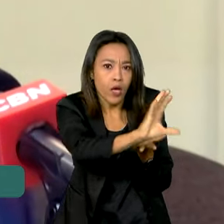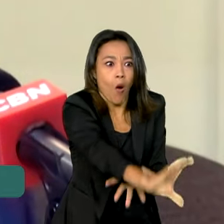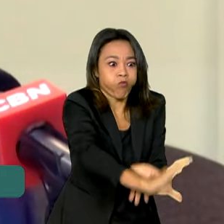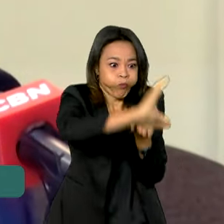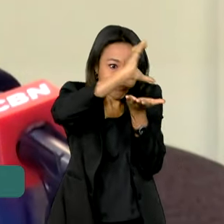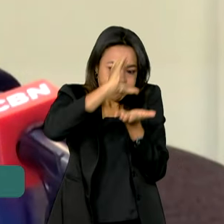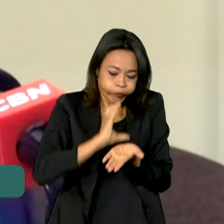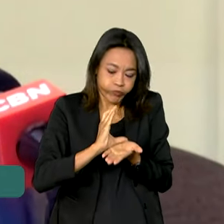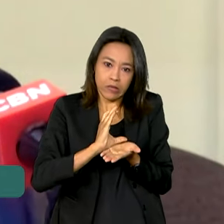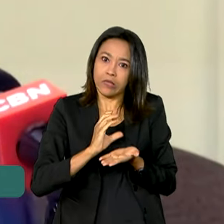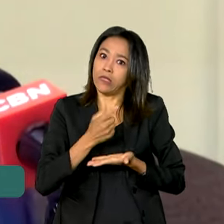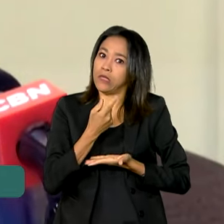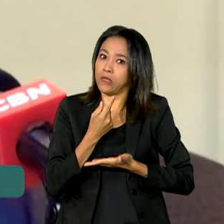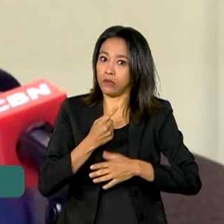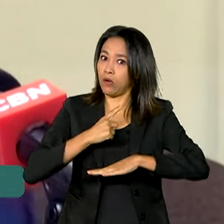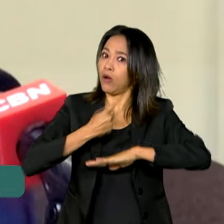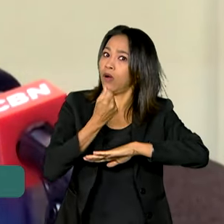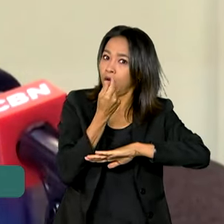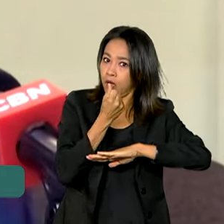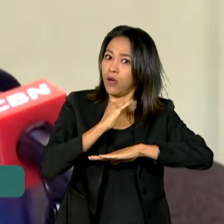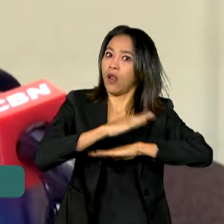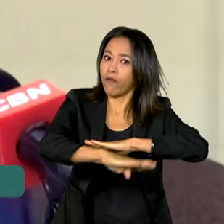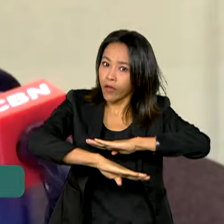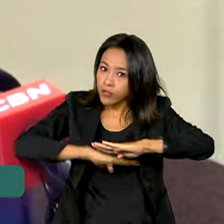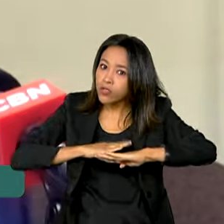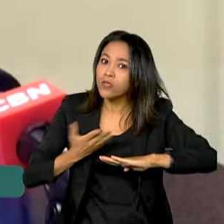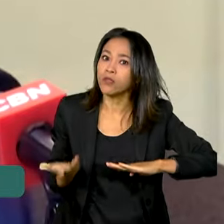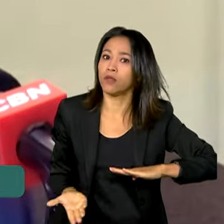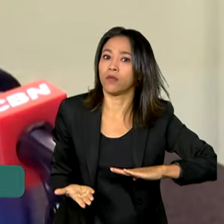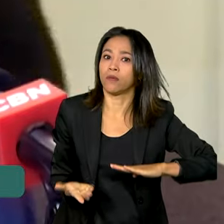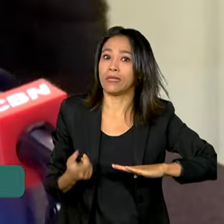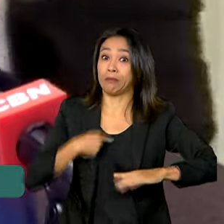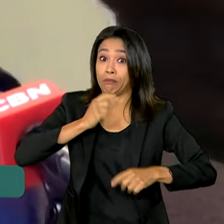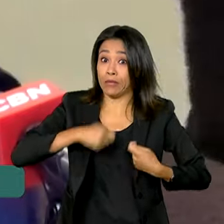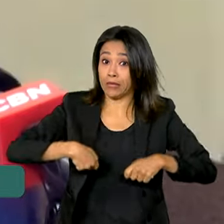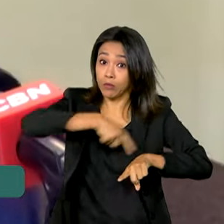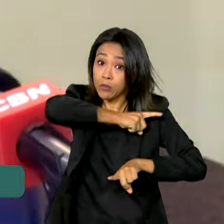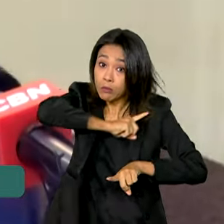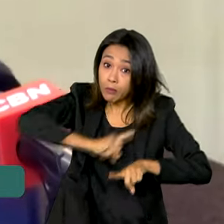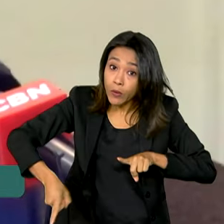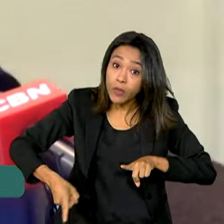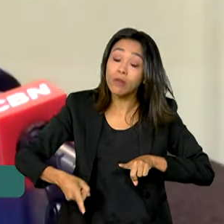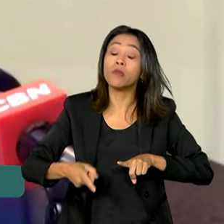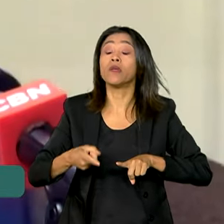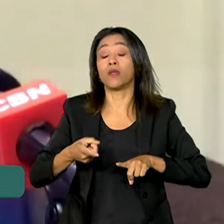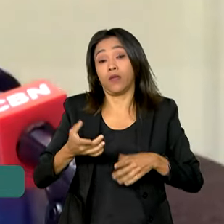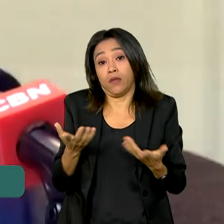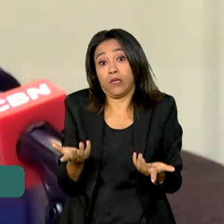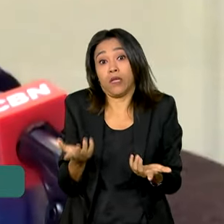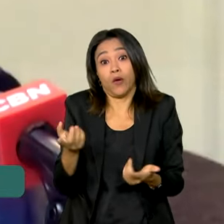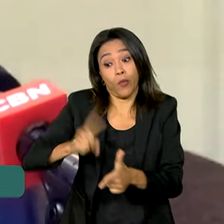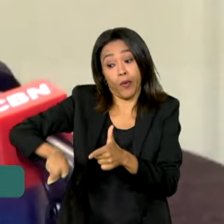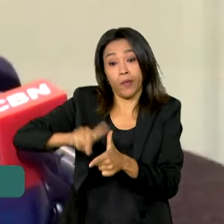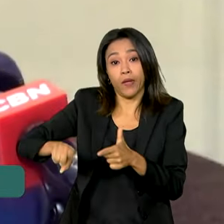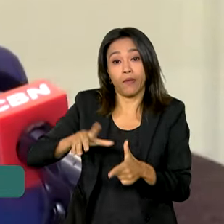em geral, é lavar de dinheiro. Então, nós temos que coibir o problema da saúde pública,